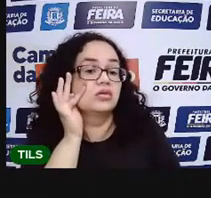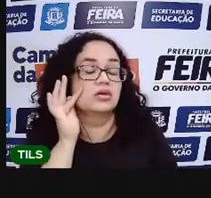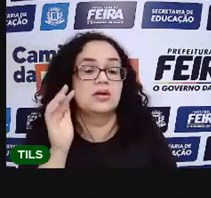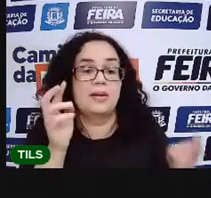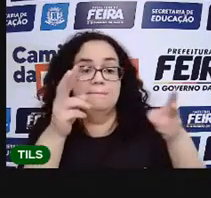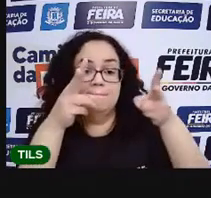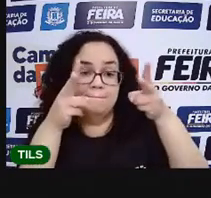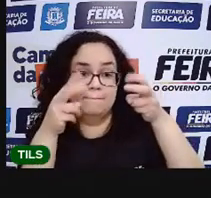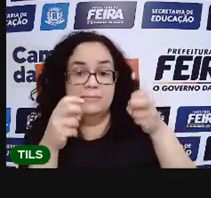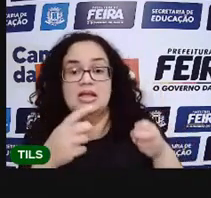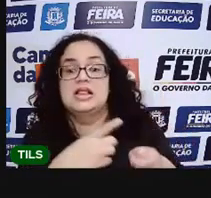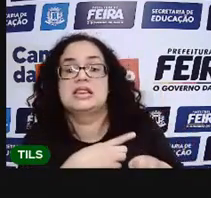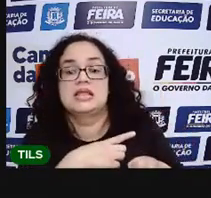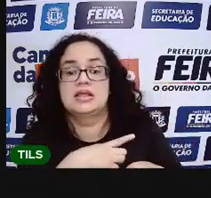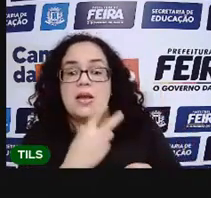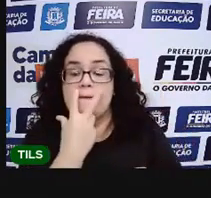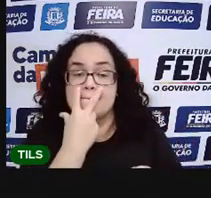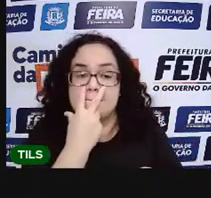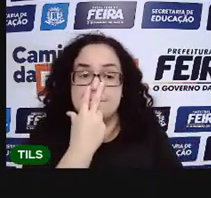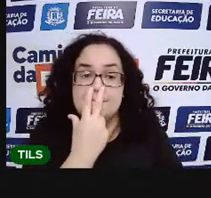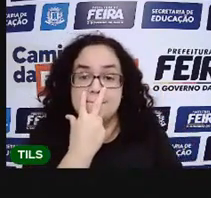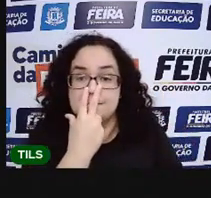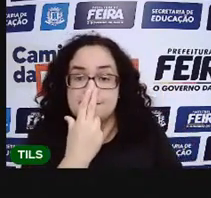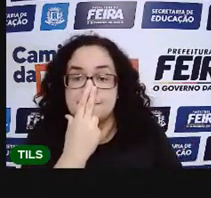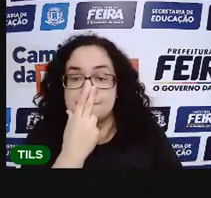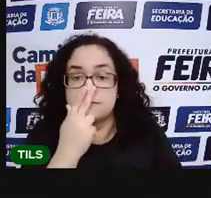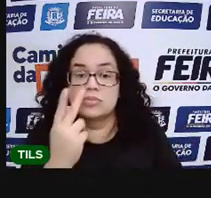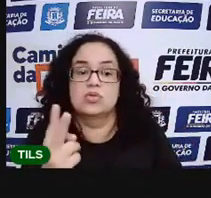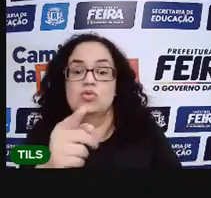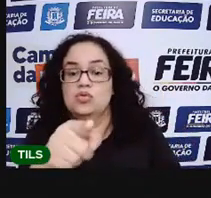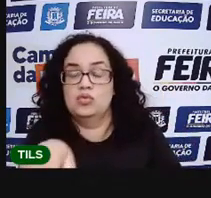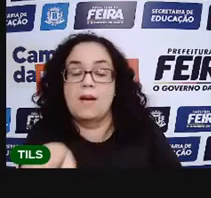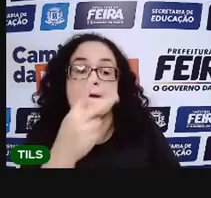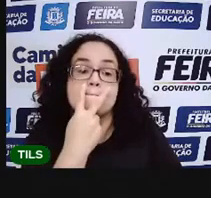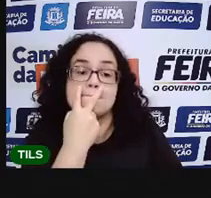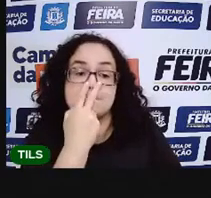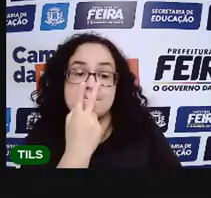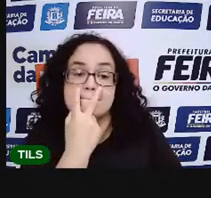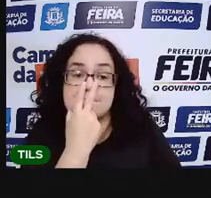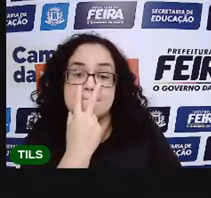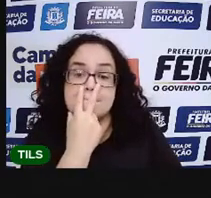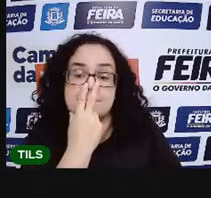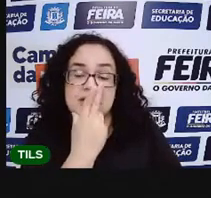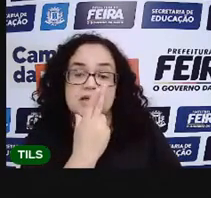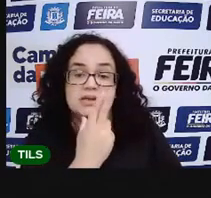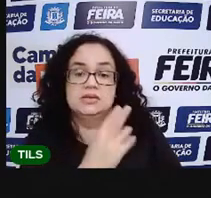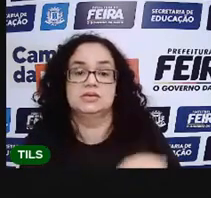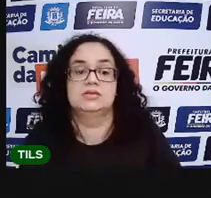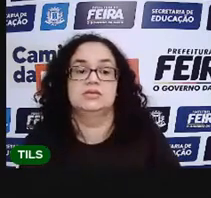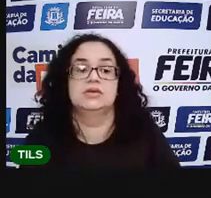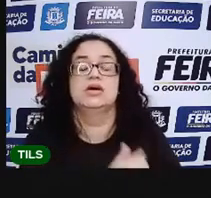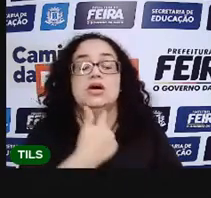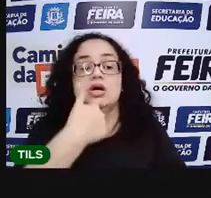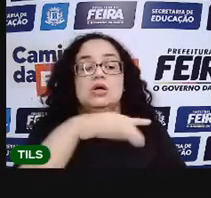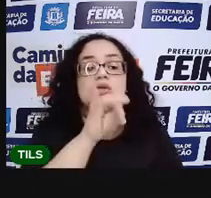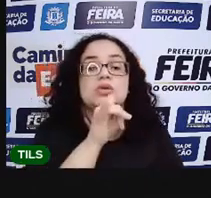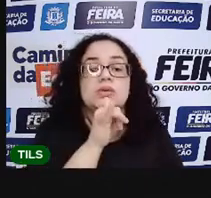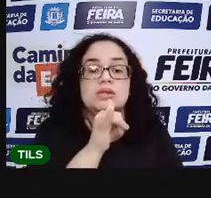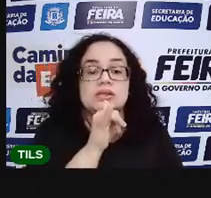que elas também tem um formato parecido. A cereja e a uva tem um formato parecido. Vamos ver outro exemplo